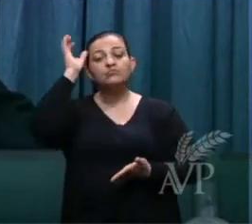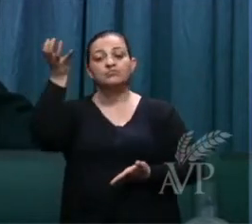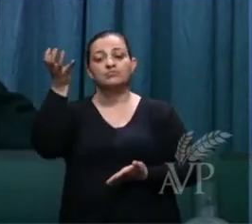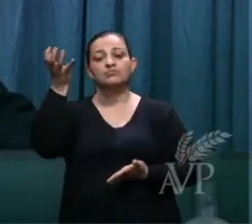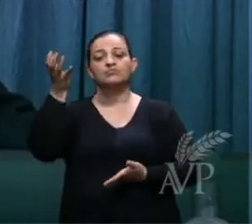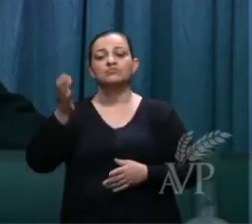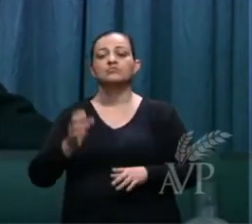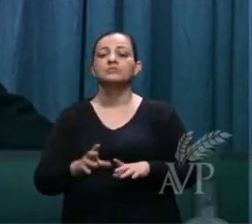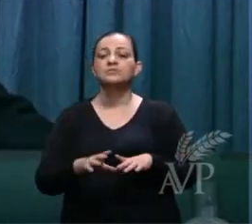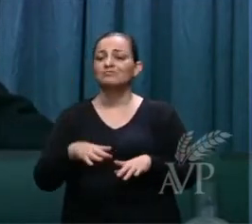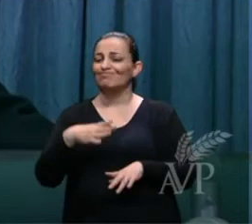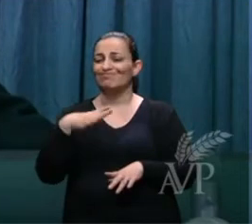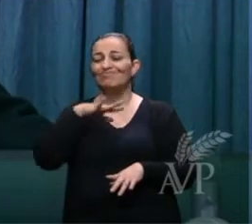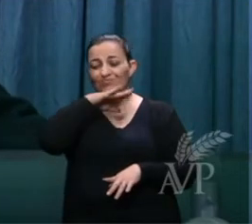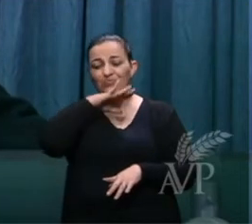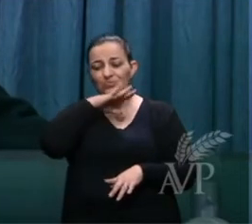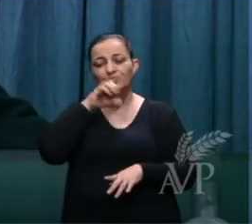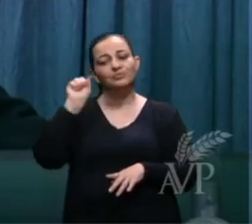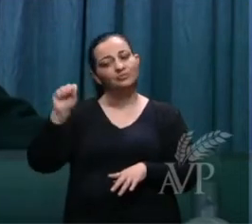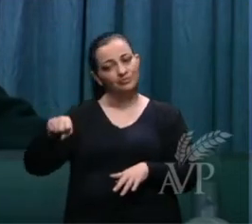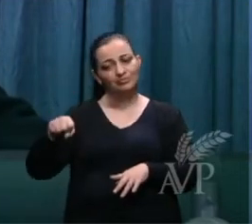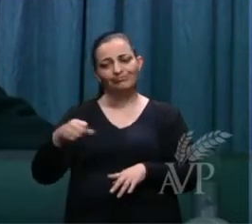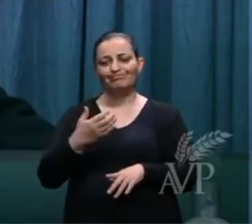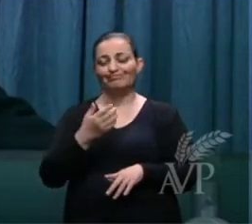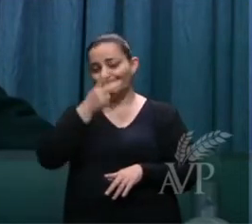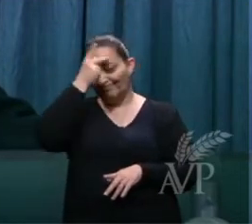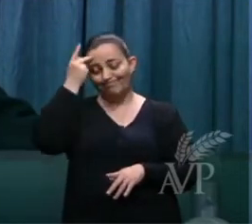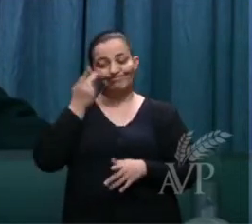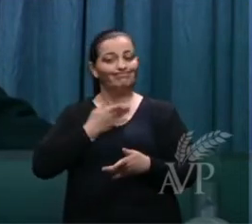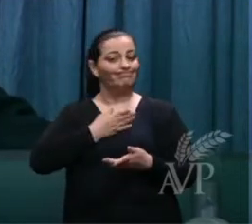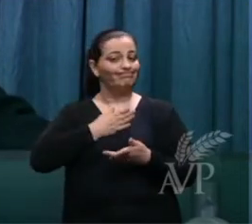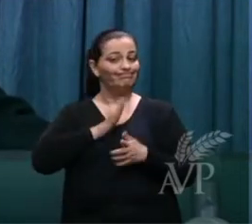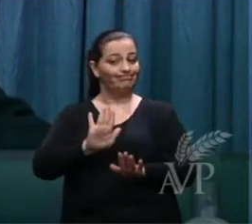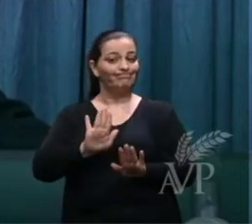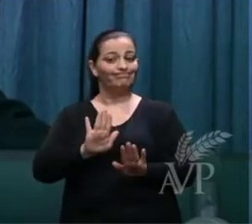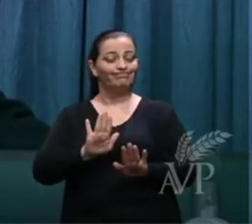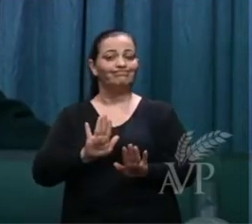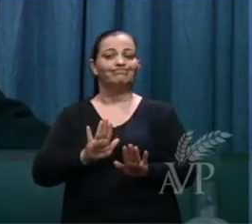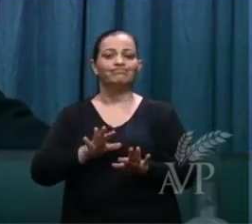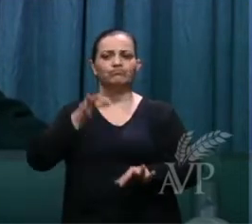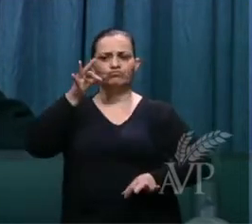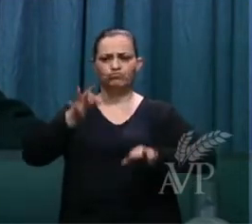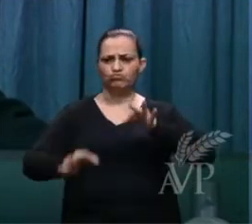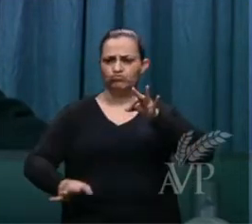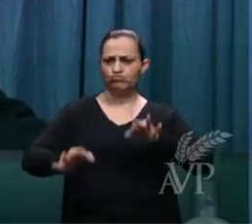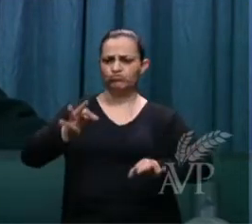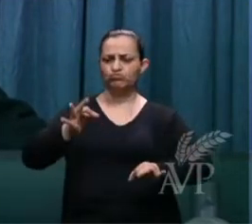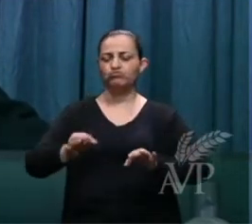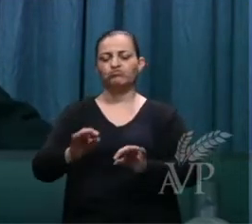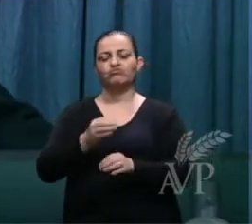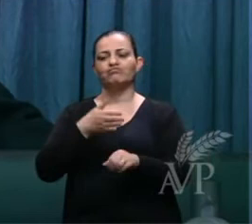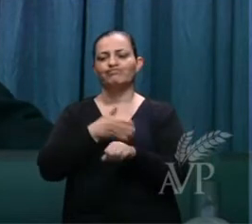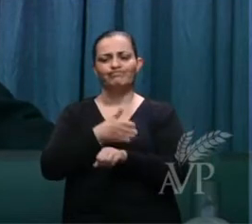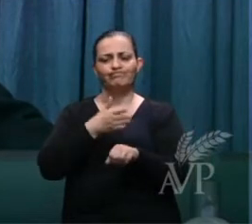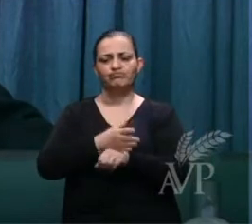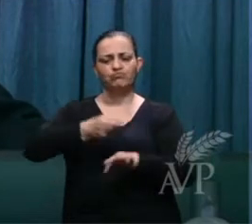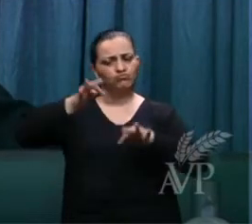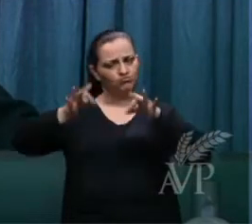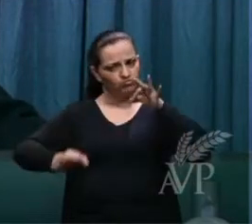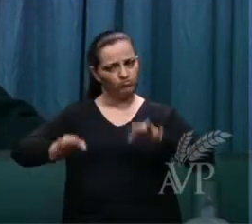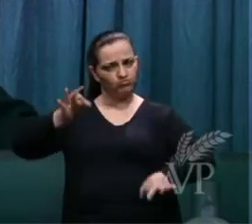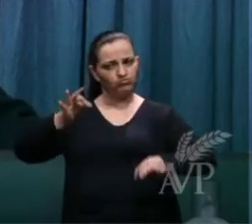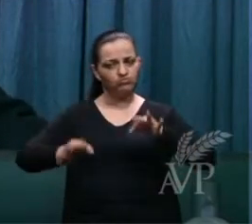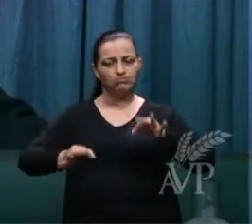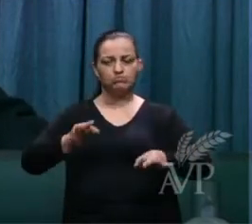Não é boa. Ninguém gosta de estar nos tribunais sendo julgado,